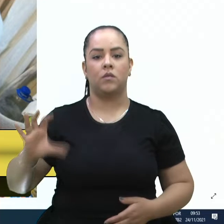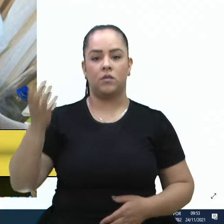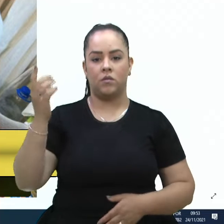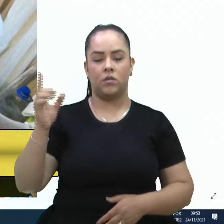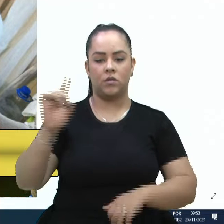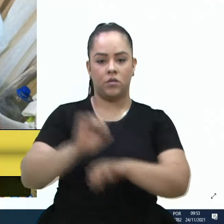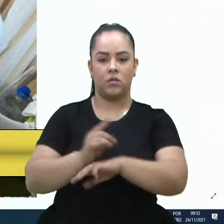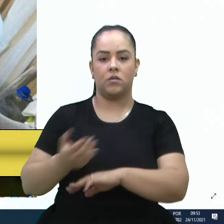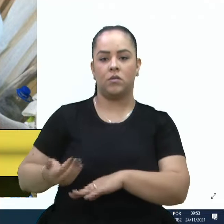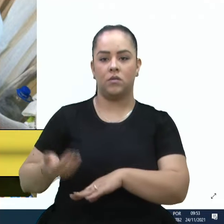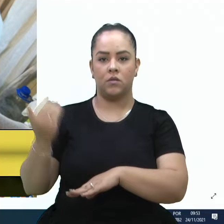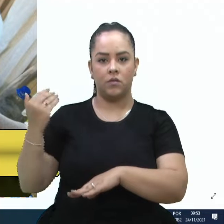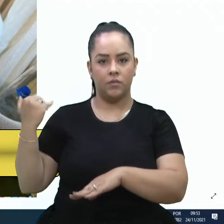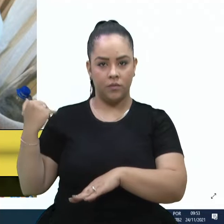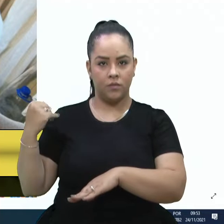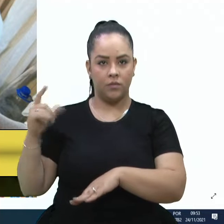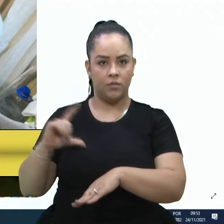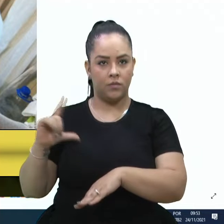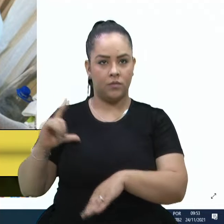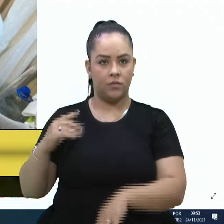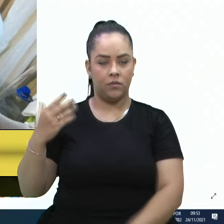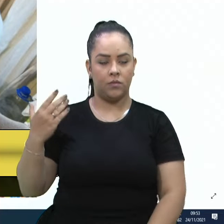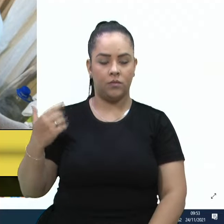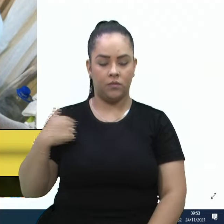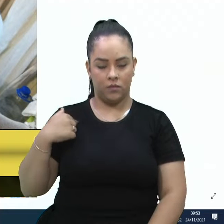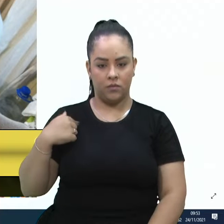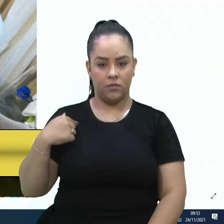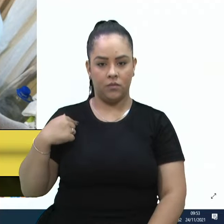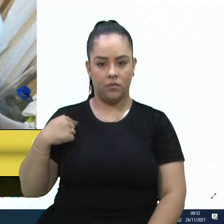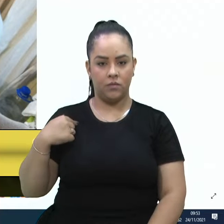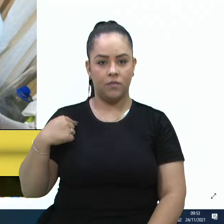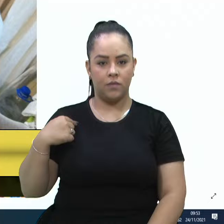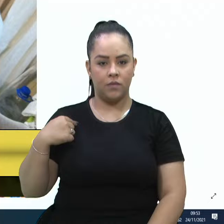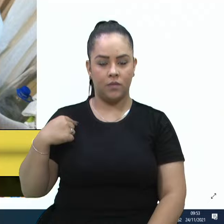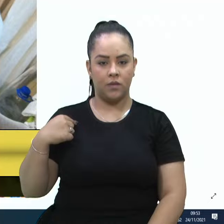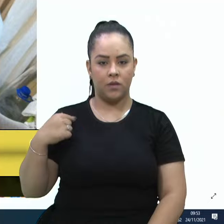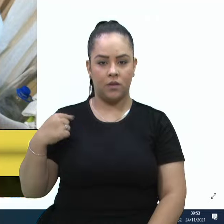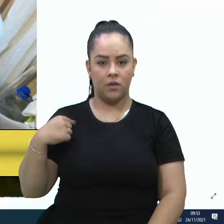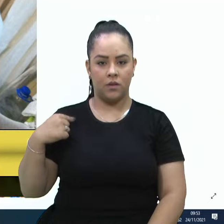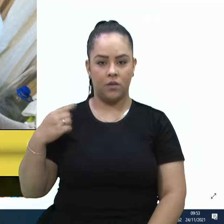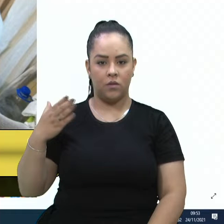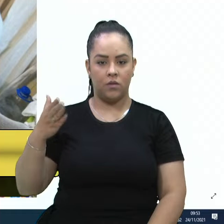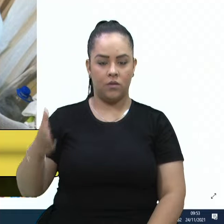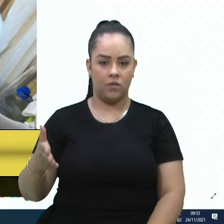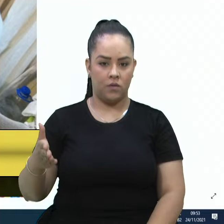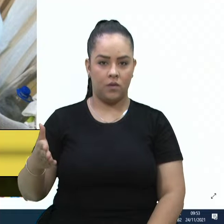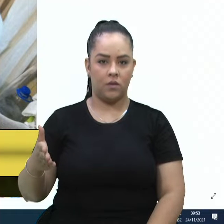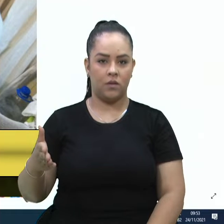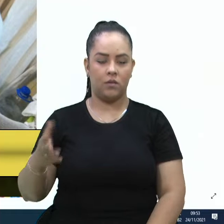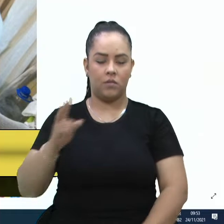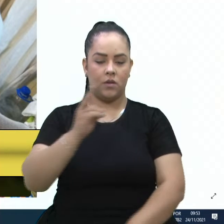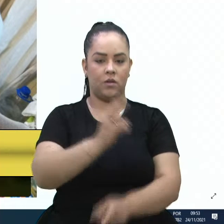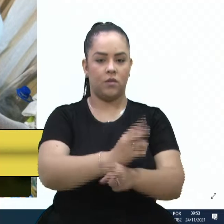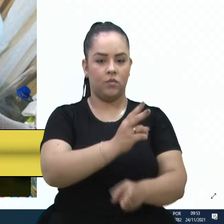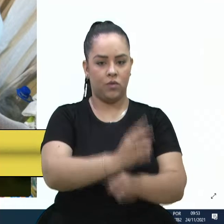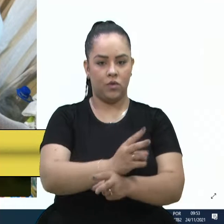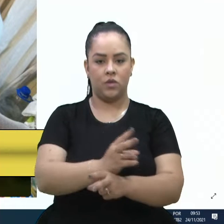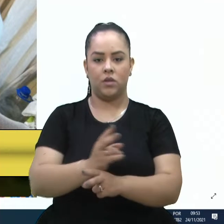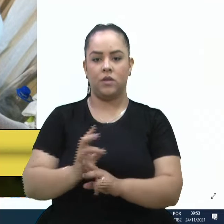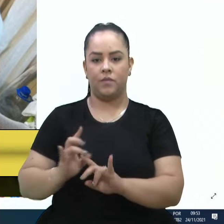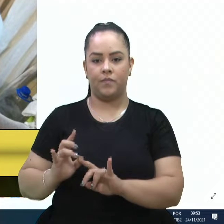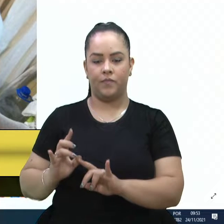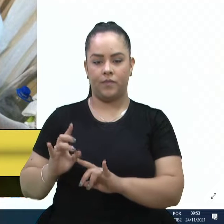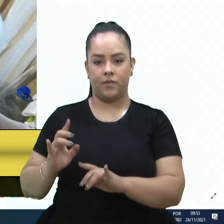atrás, onde este vereador fez o empréstimo de cama hospitalar, enfim, para este